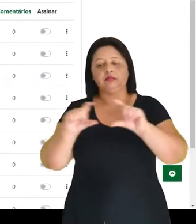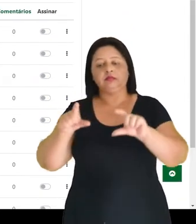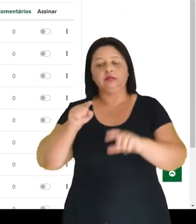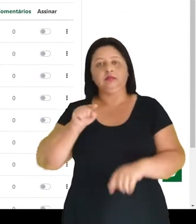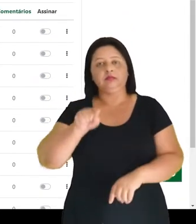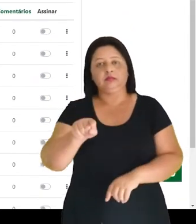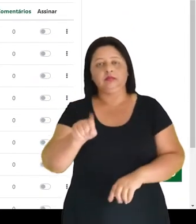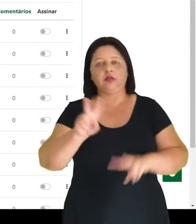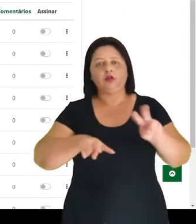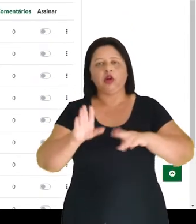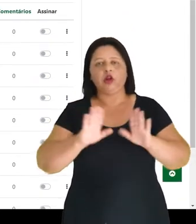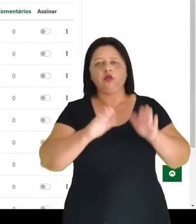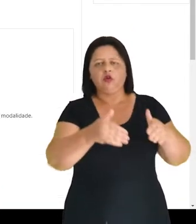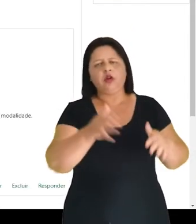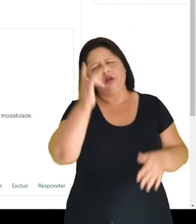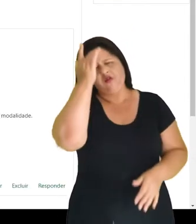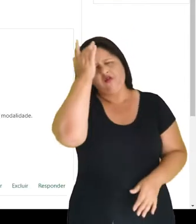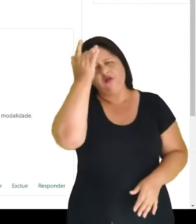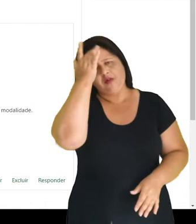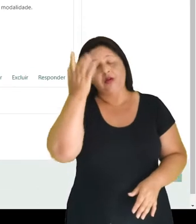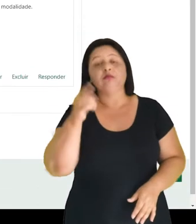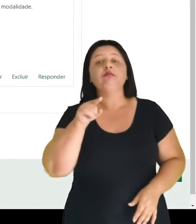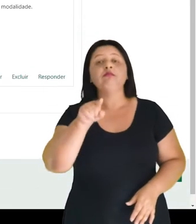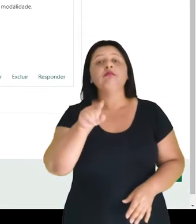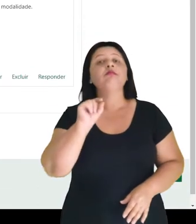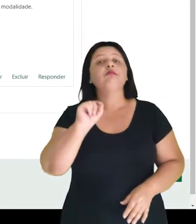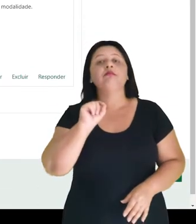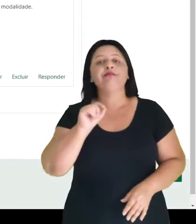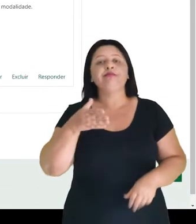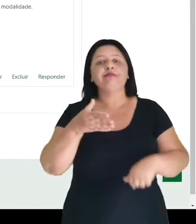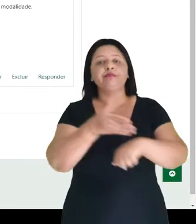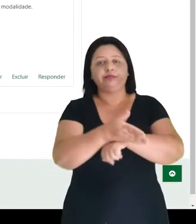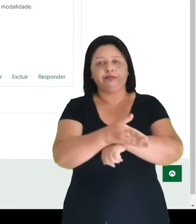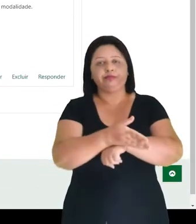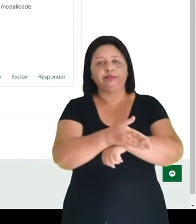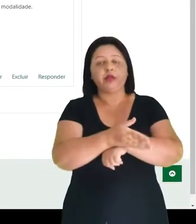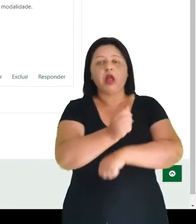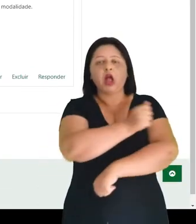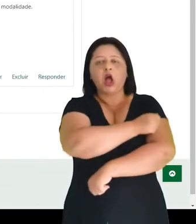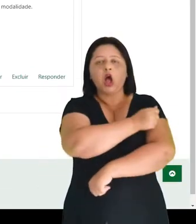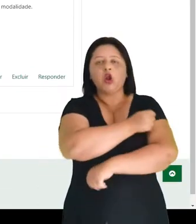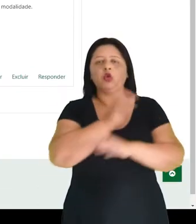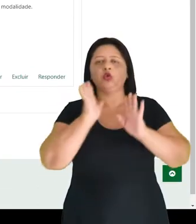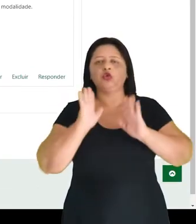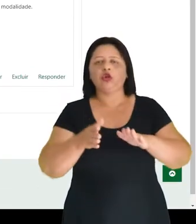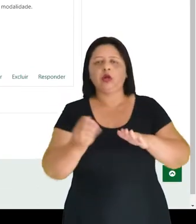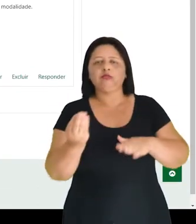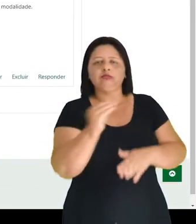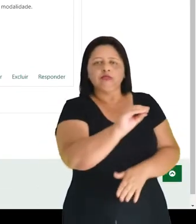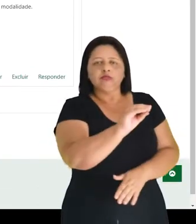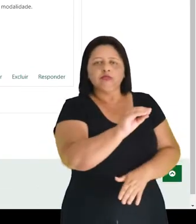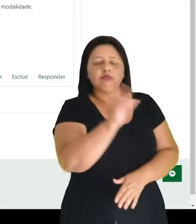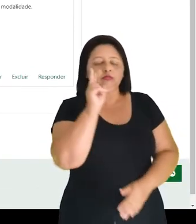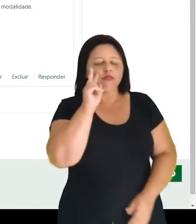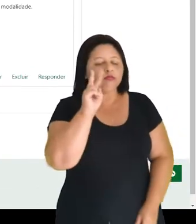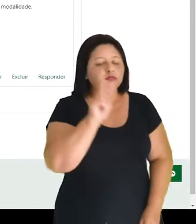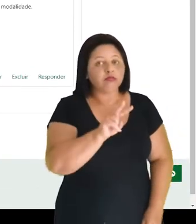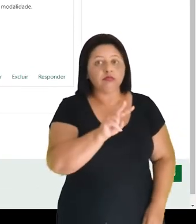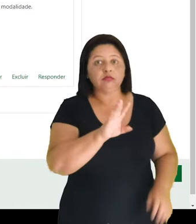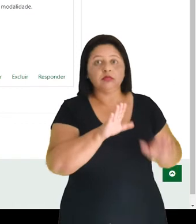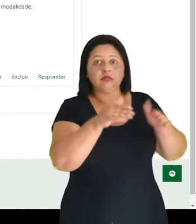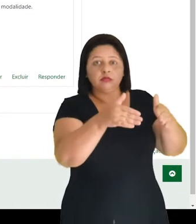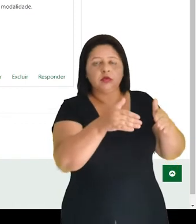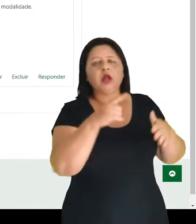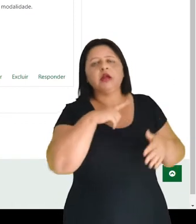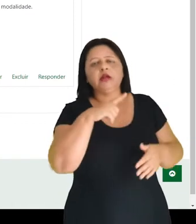avaliar o fórum, é muito fácil. Você vai acessar a postagem do aluno e aqui você tem